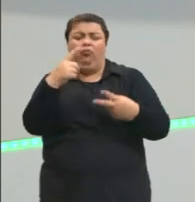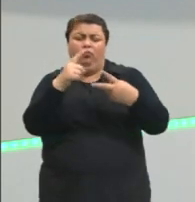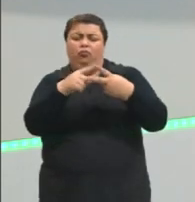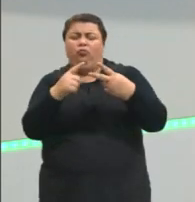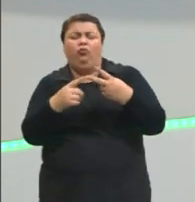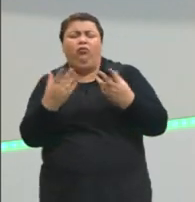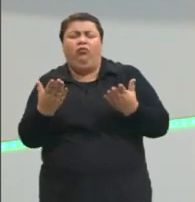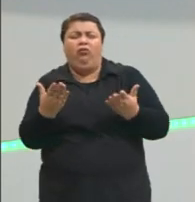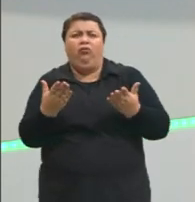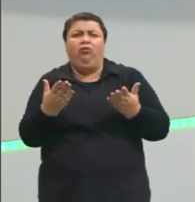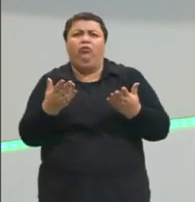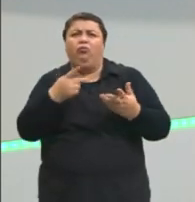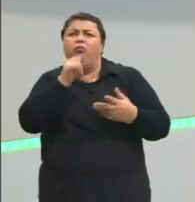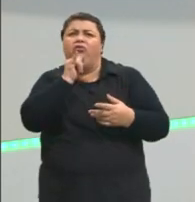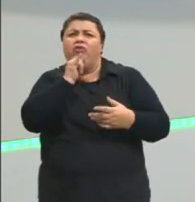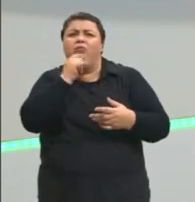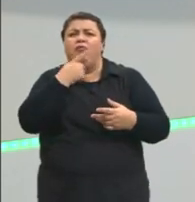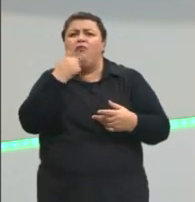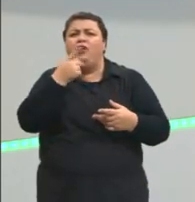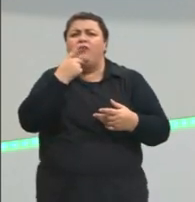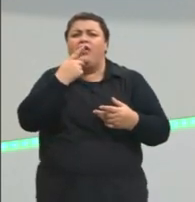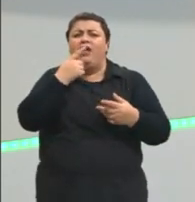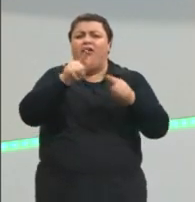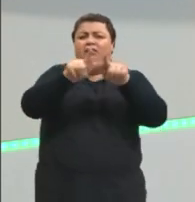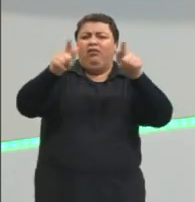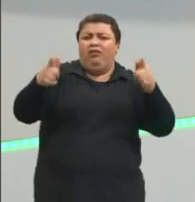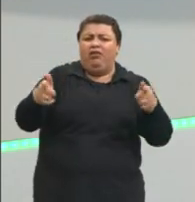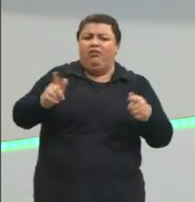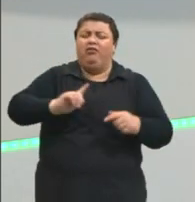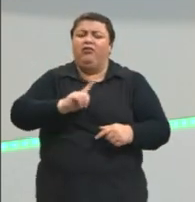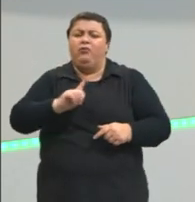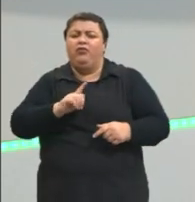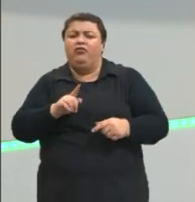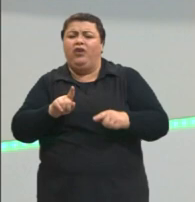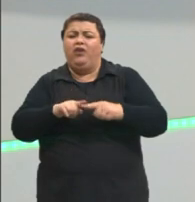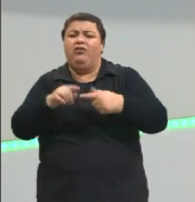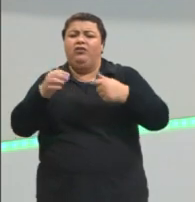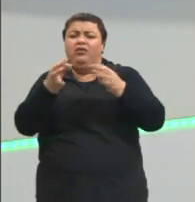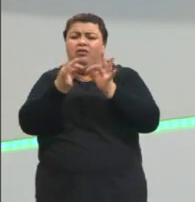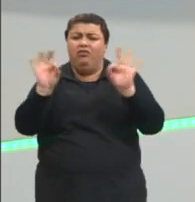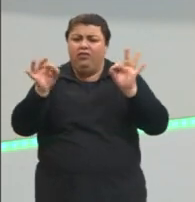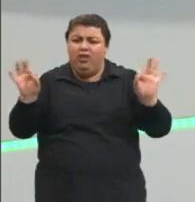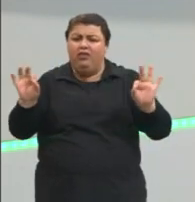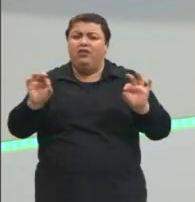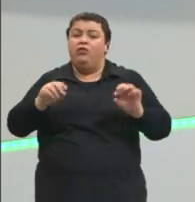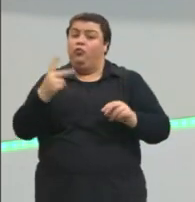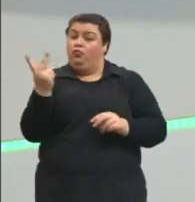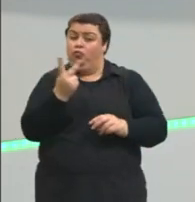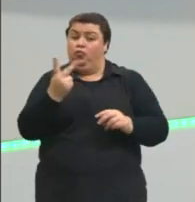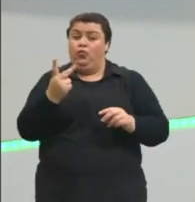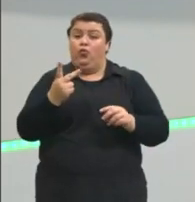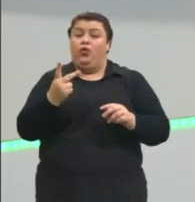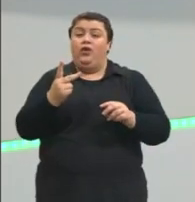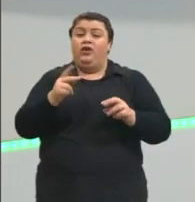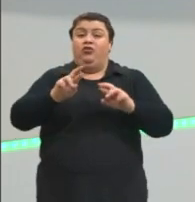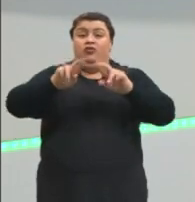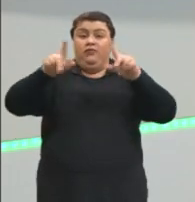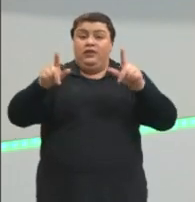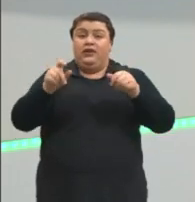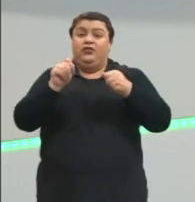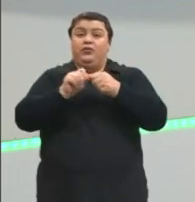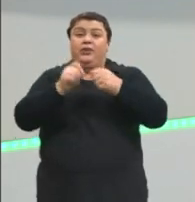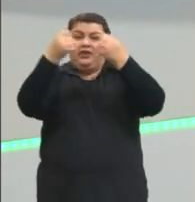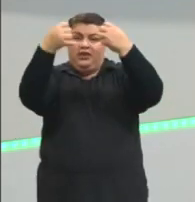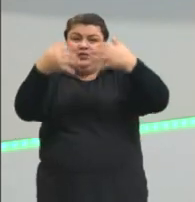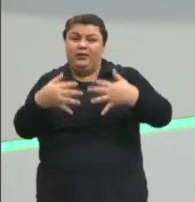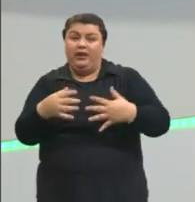a gente pode, por exemplo, falar em classes gramaticais e funções sintáticas. São duas maneiras diferentes de decompor a nossa língua.